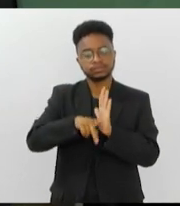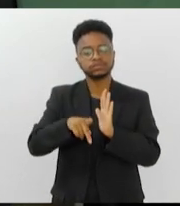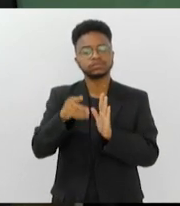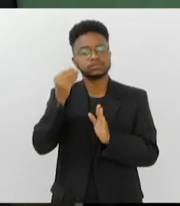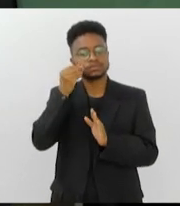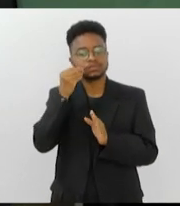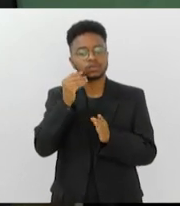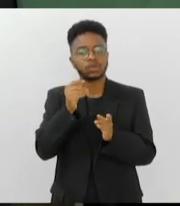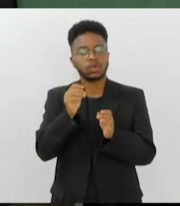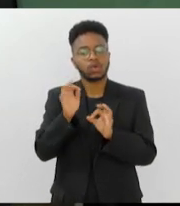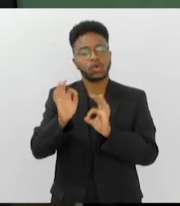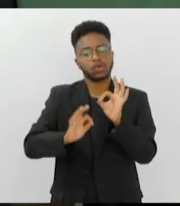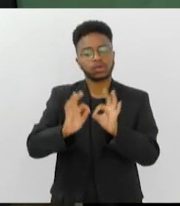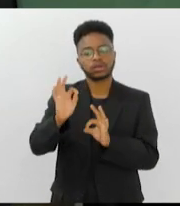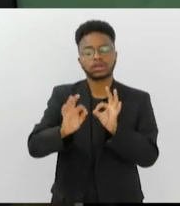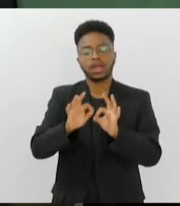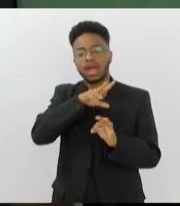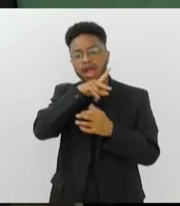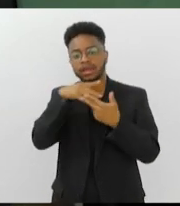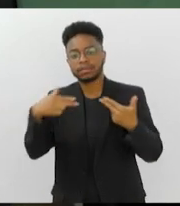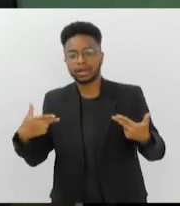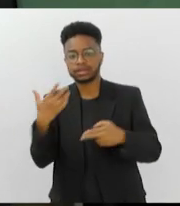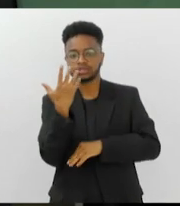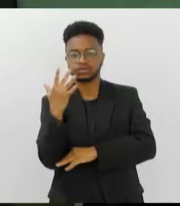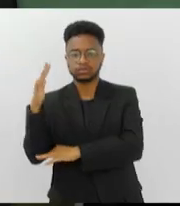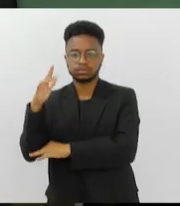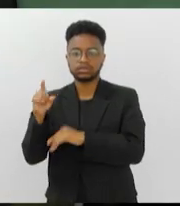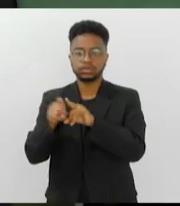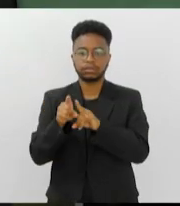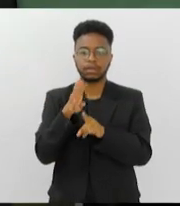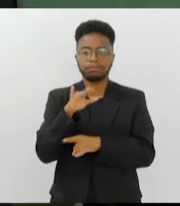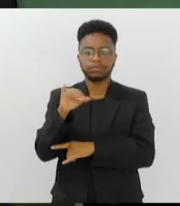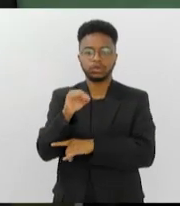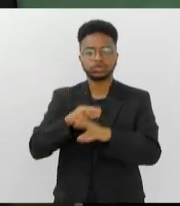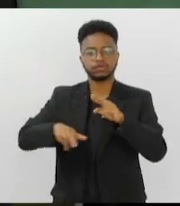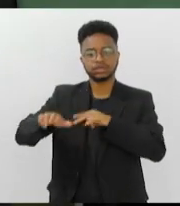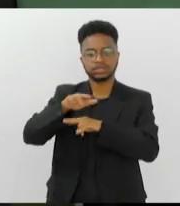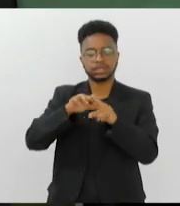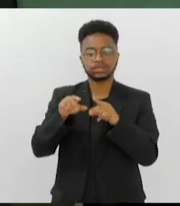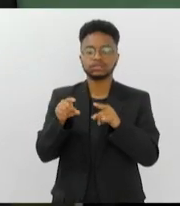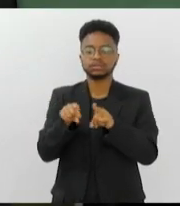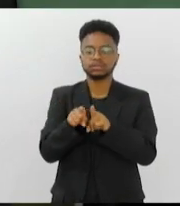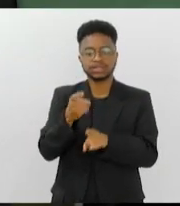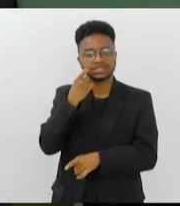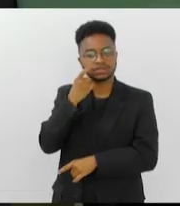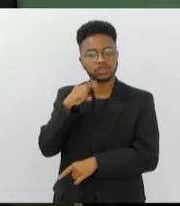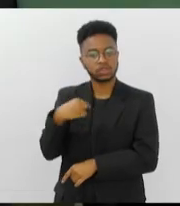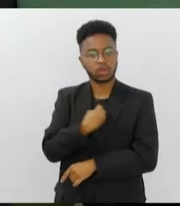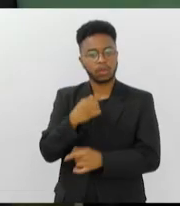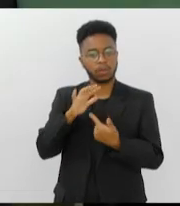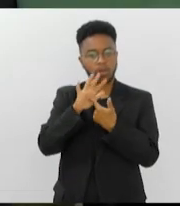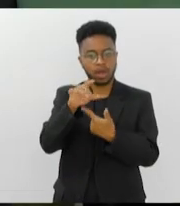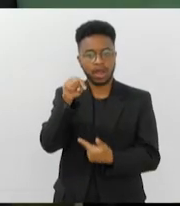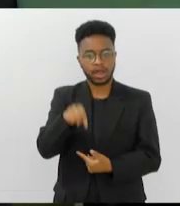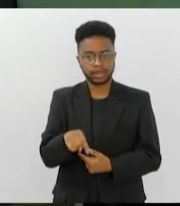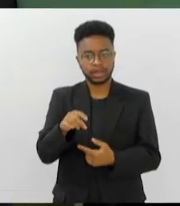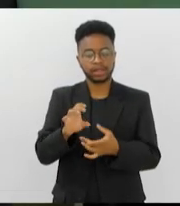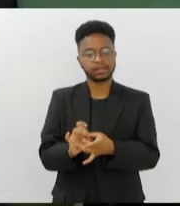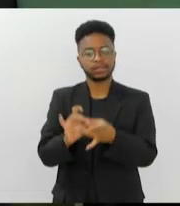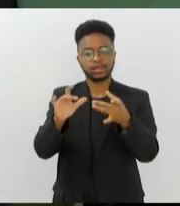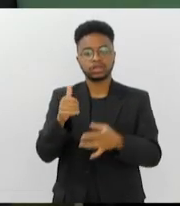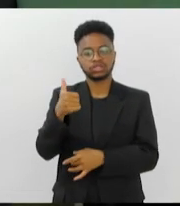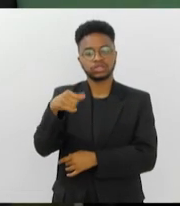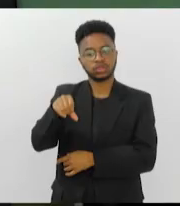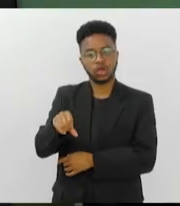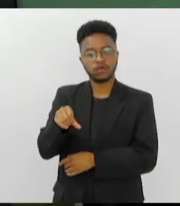silvestre e a manutenção da biodiversidade no Estado. Na última segunda-feira, nós mostramos aqui no Bom Dia Lerge a soltura de 19